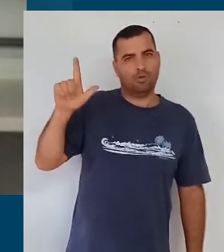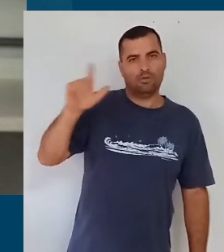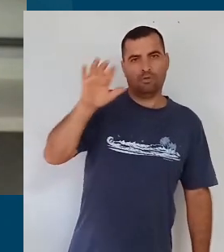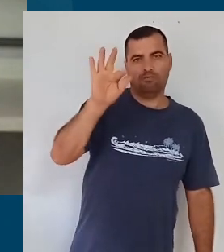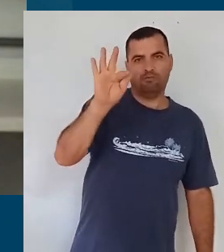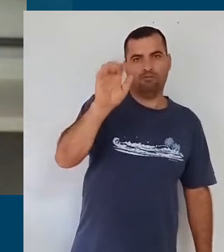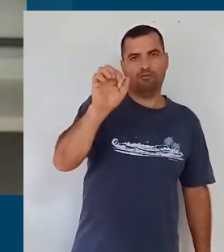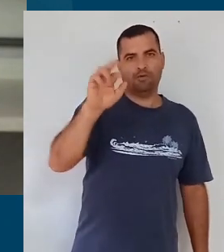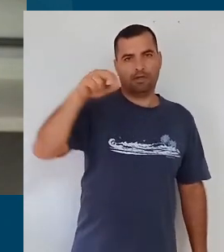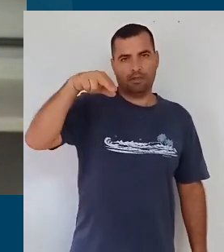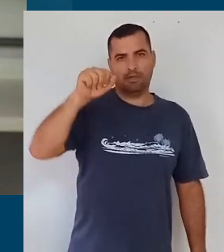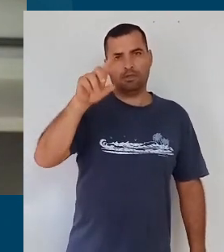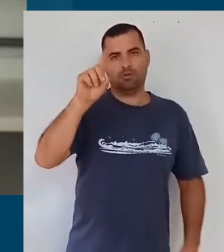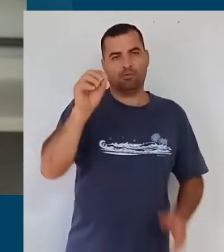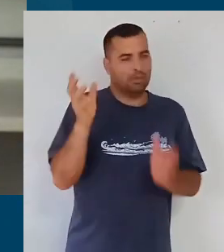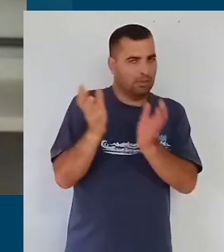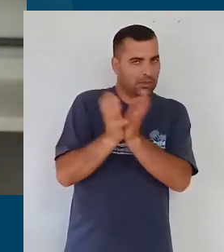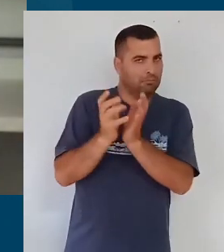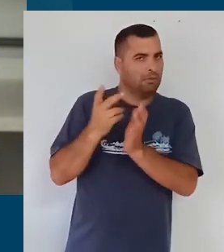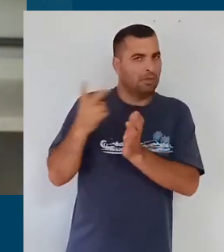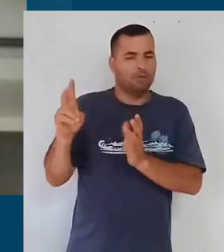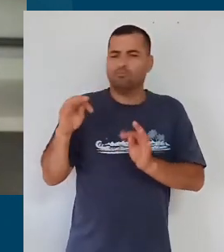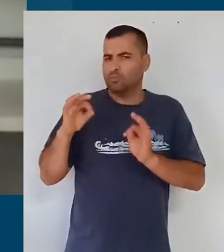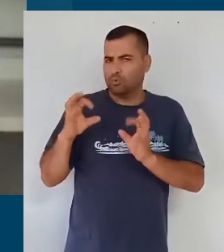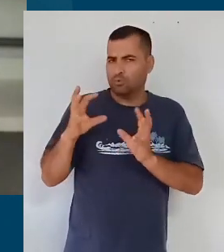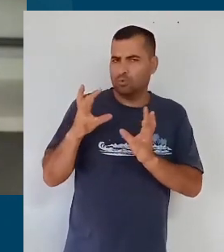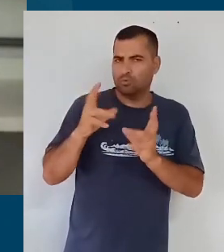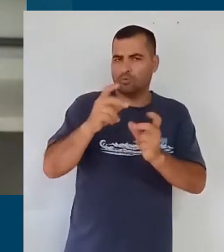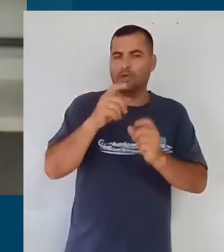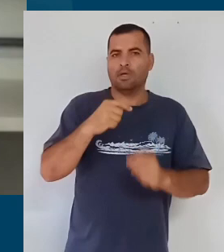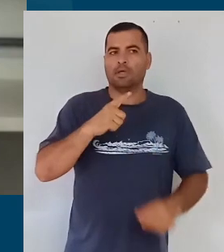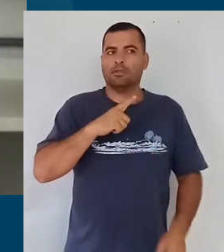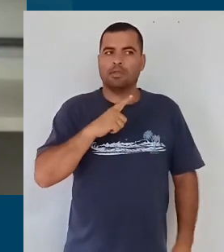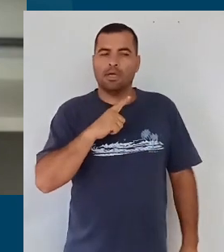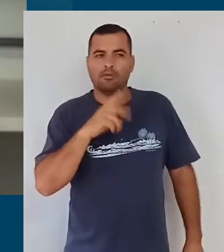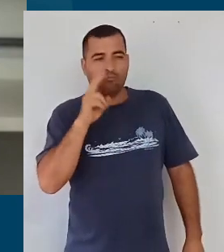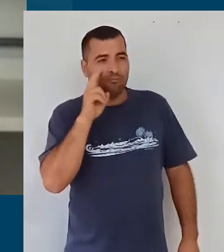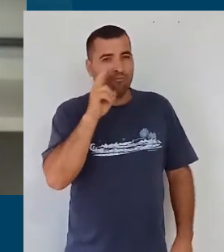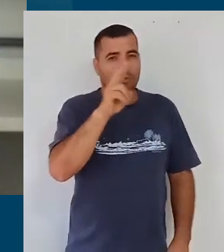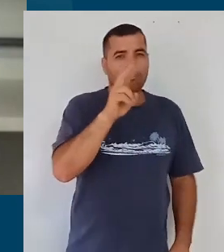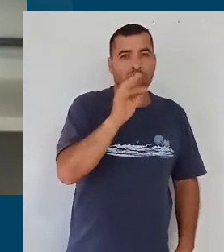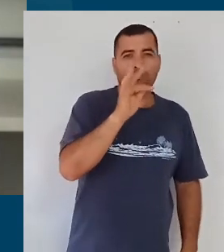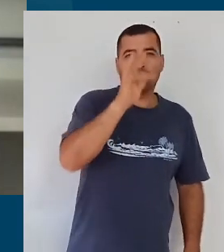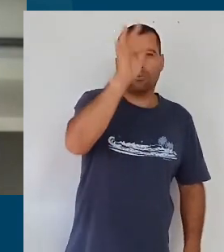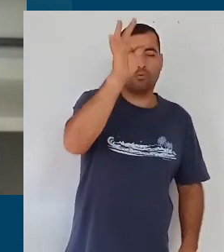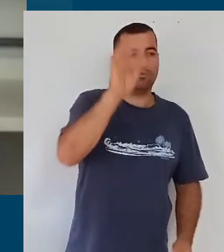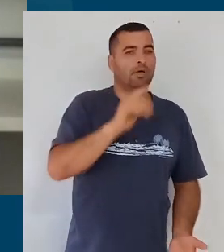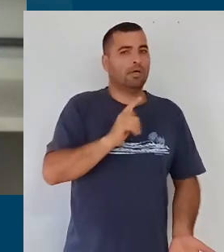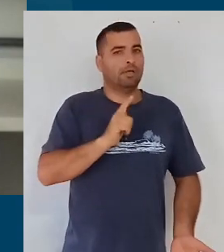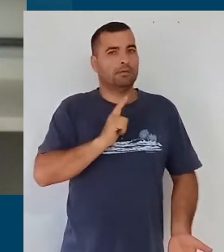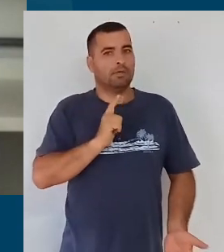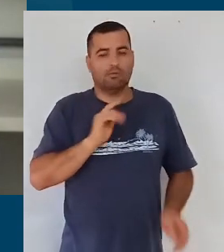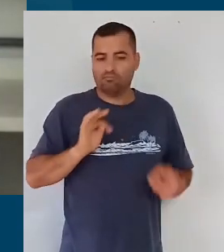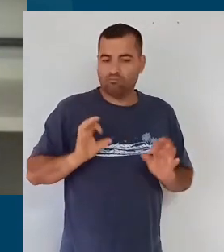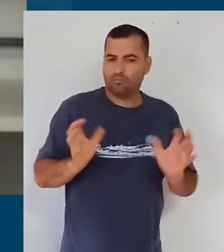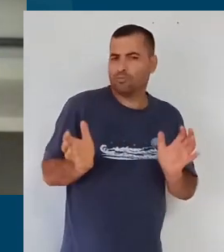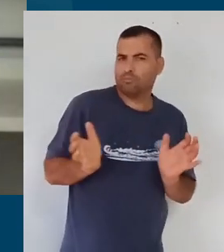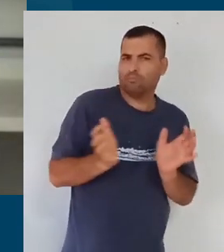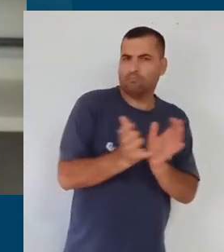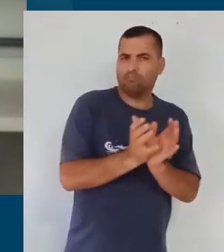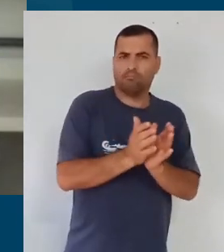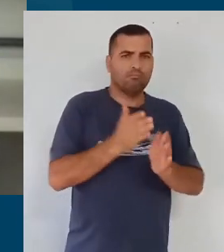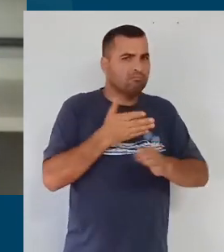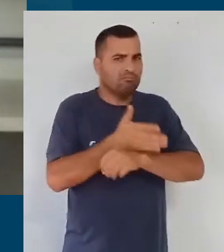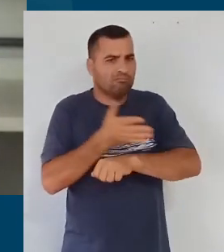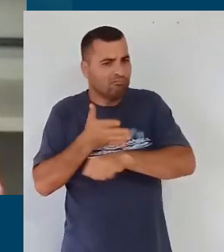da equipe, tiveram uma visão clara de que, apesar de todo o processo participativo que houve,